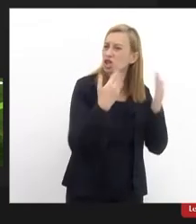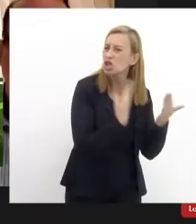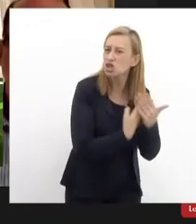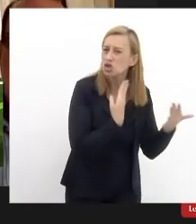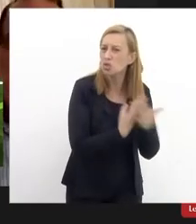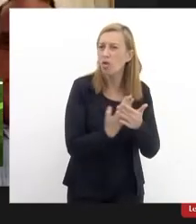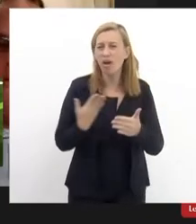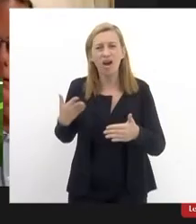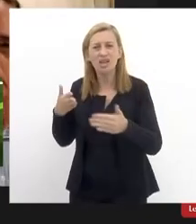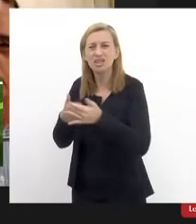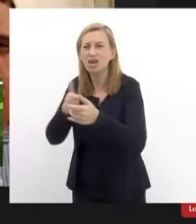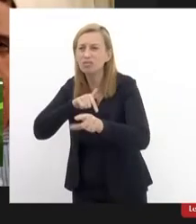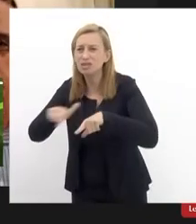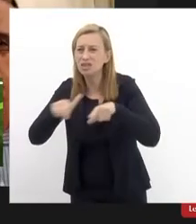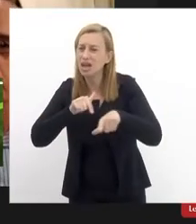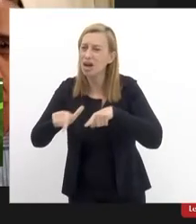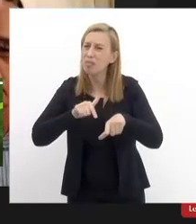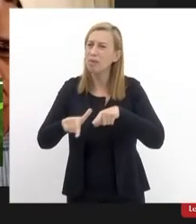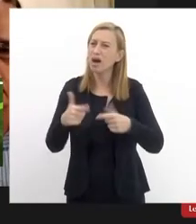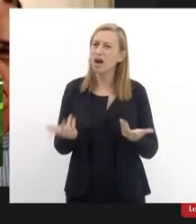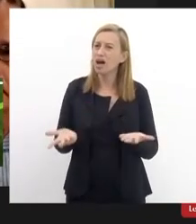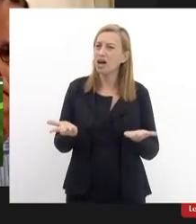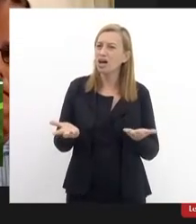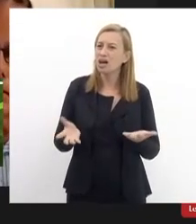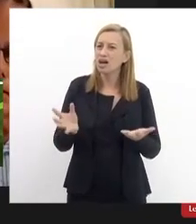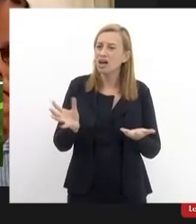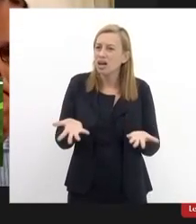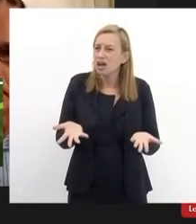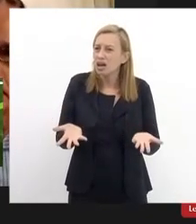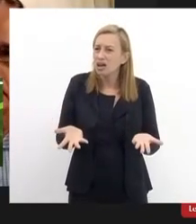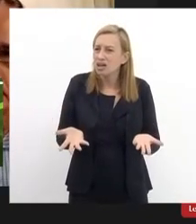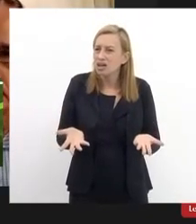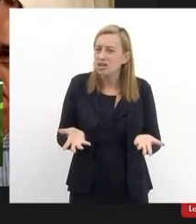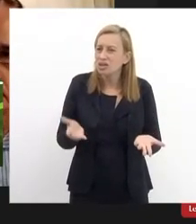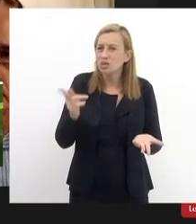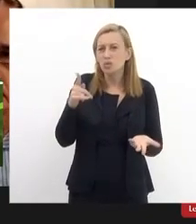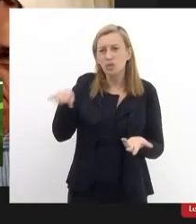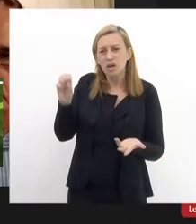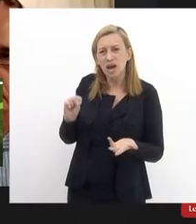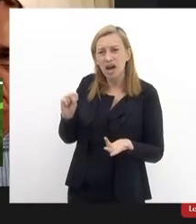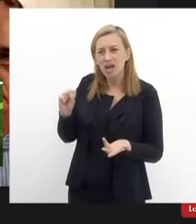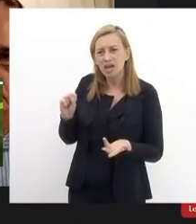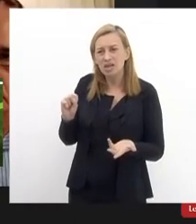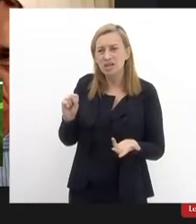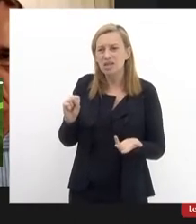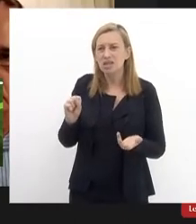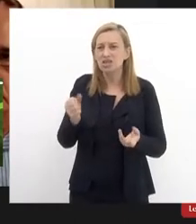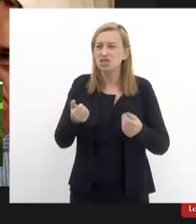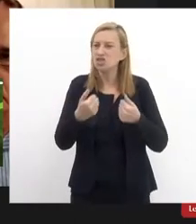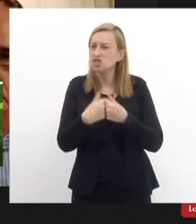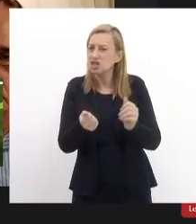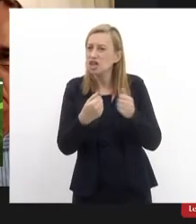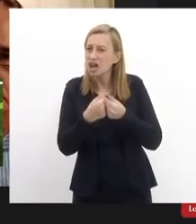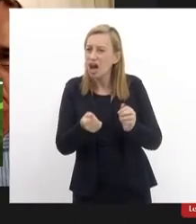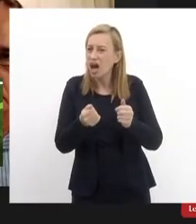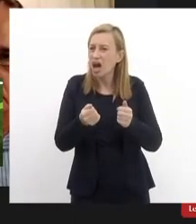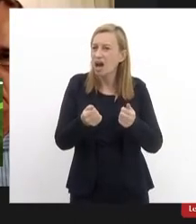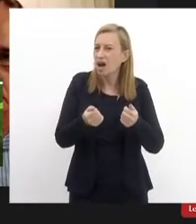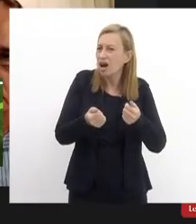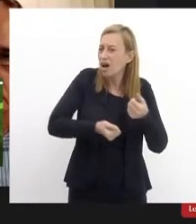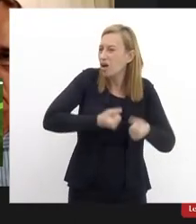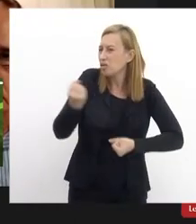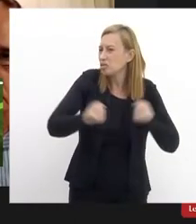querem nos convencer a inalar o gás fluente de carros e ônibus numa área de